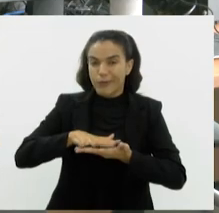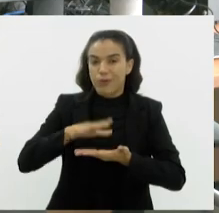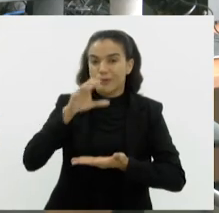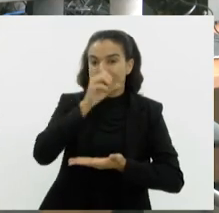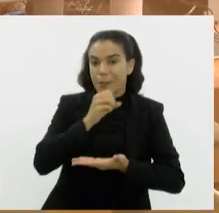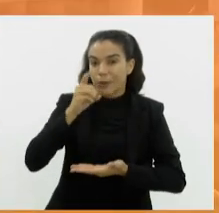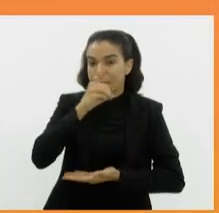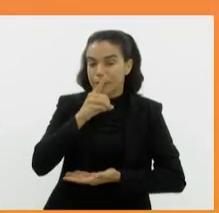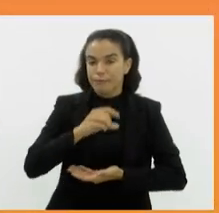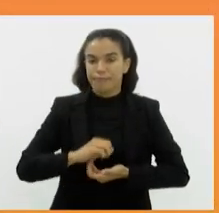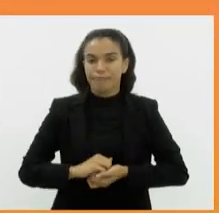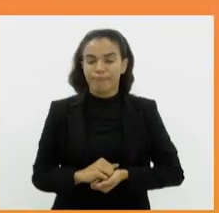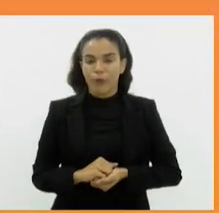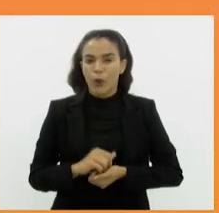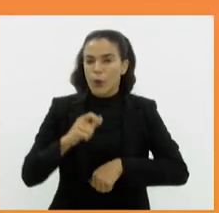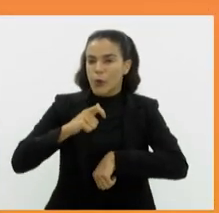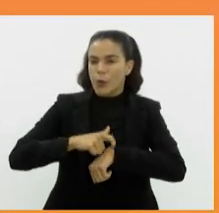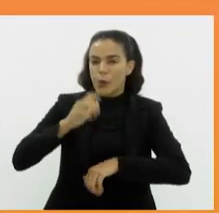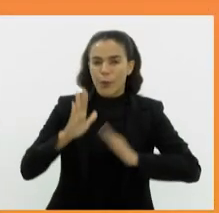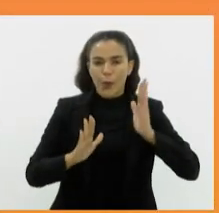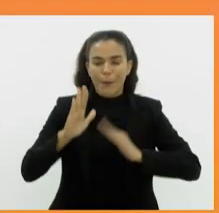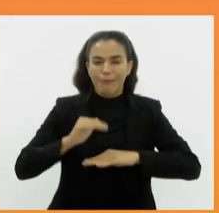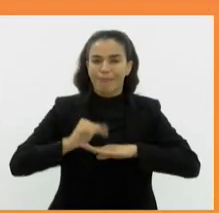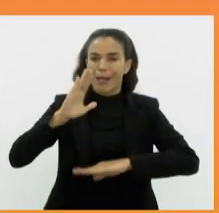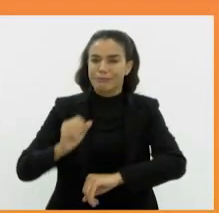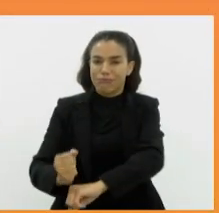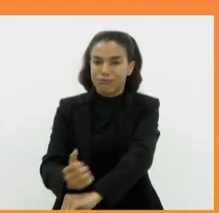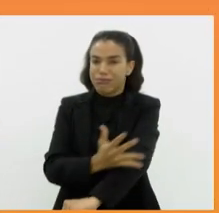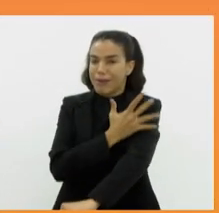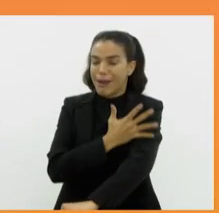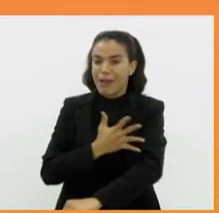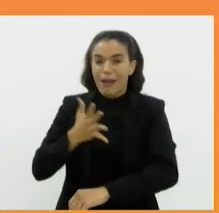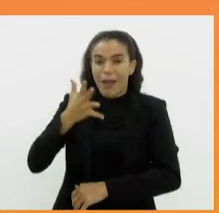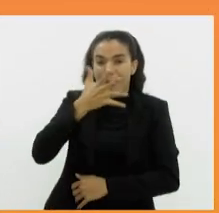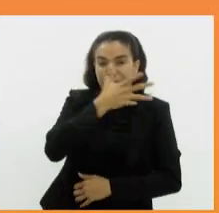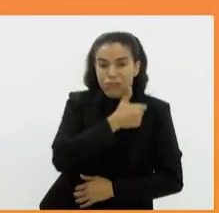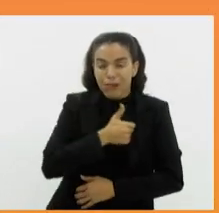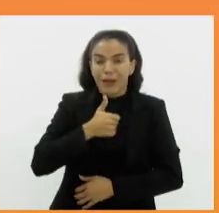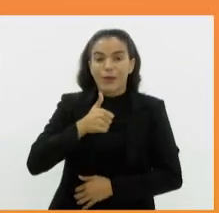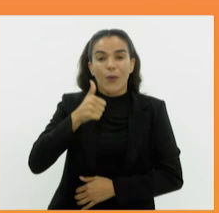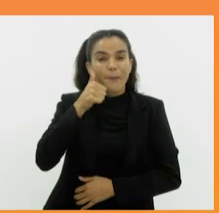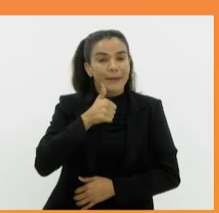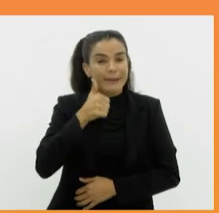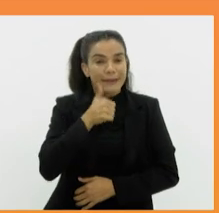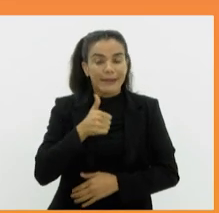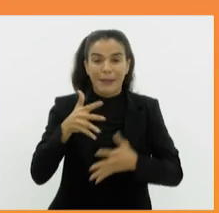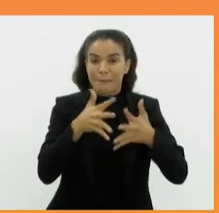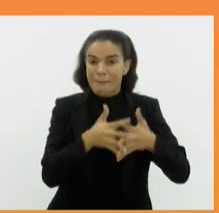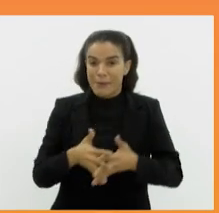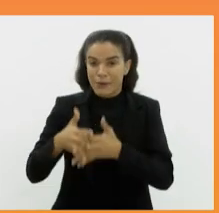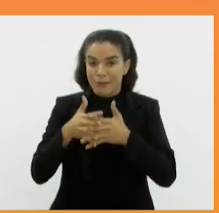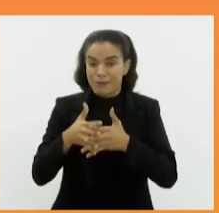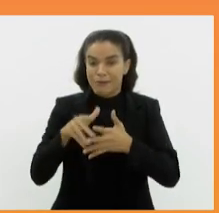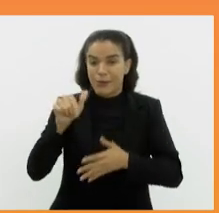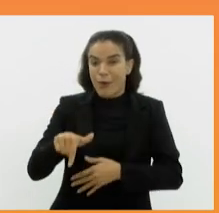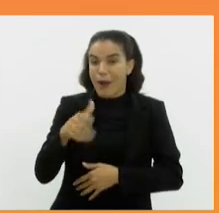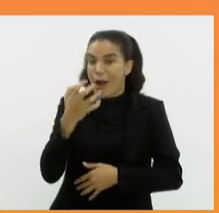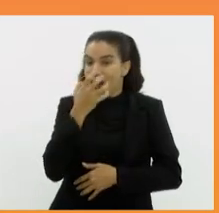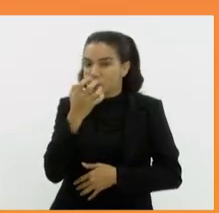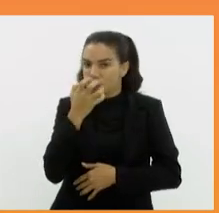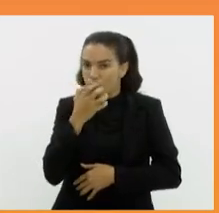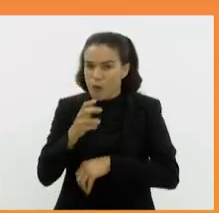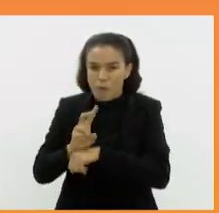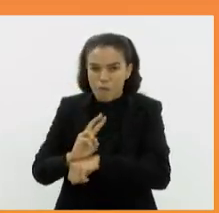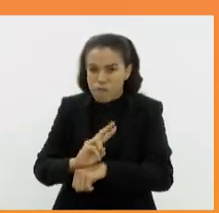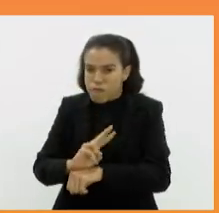semana. Um dos momentos mais emocionantes foi durante o resgate de uma menina em Petrópolis. Cães farejadores localizaram